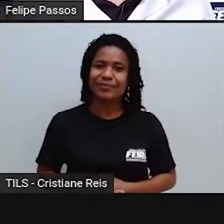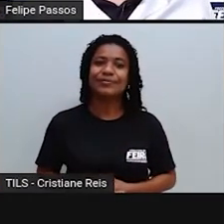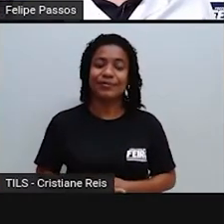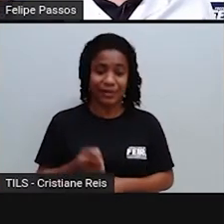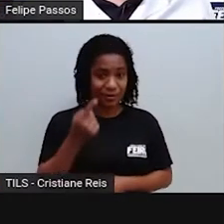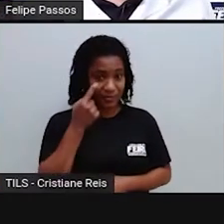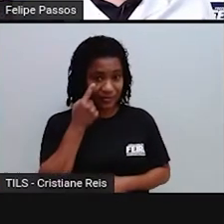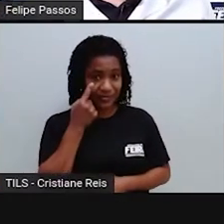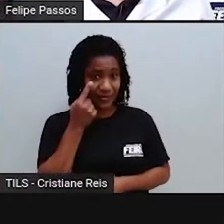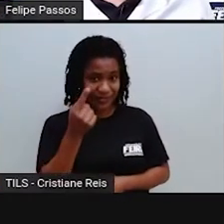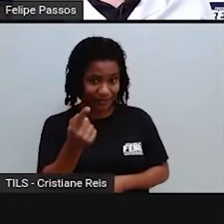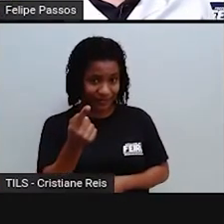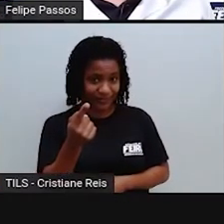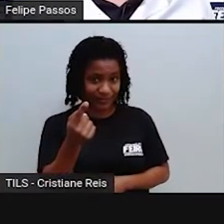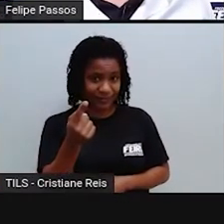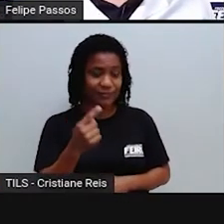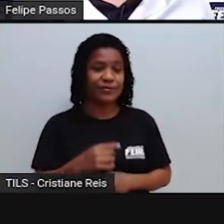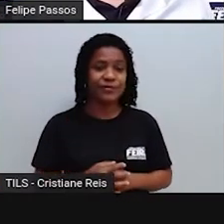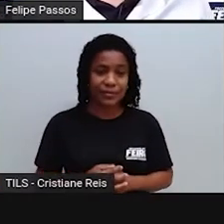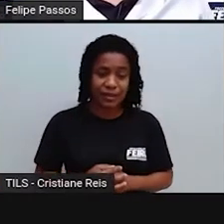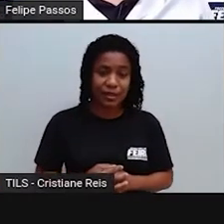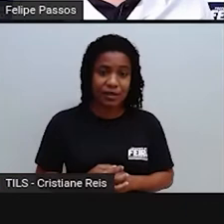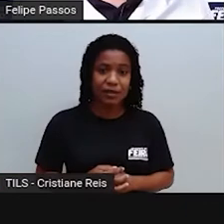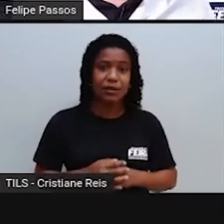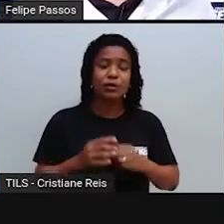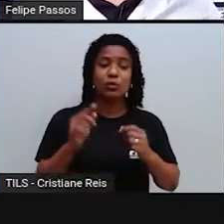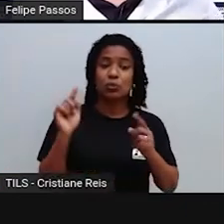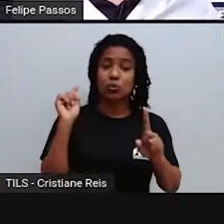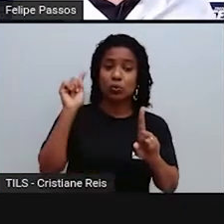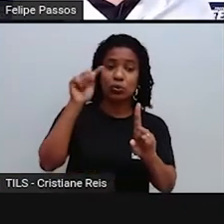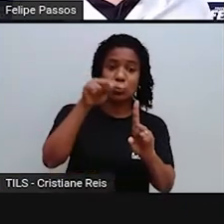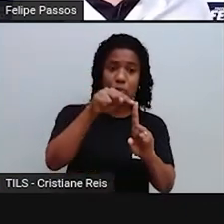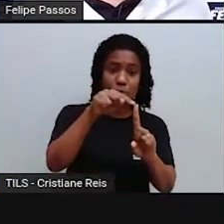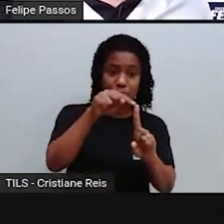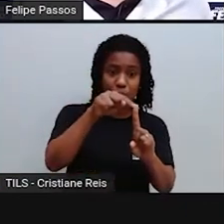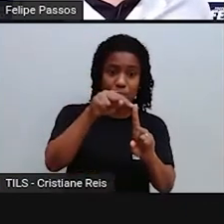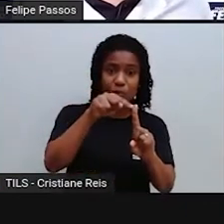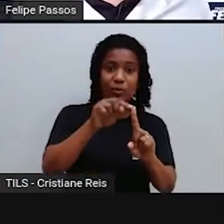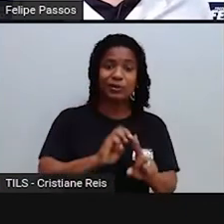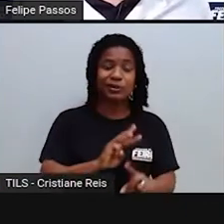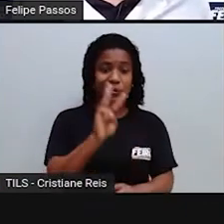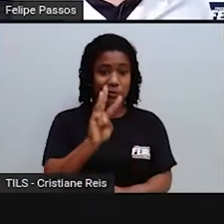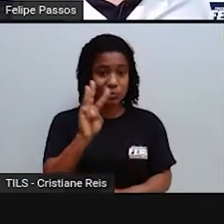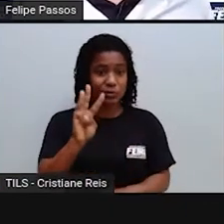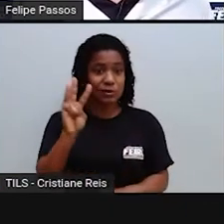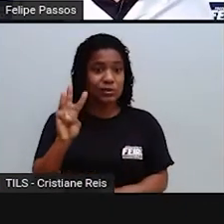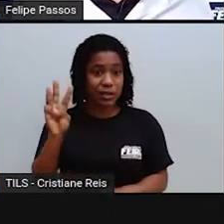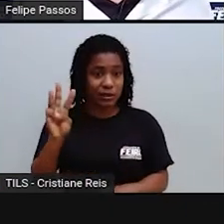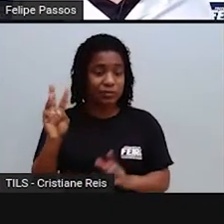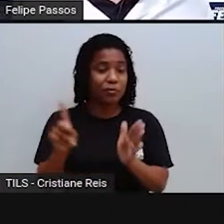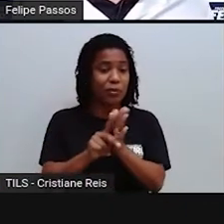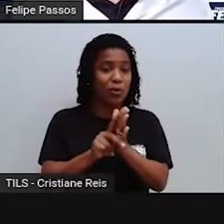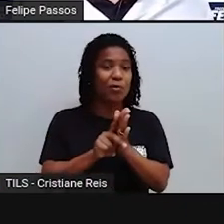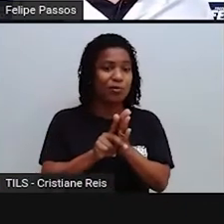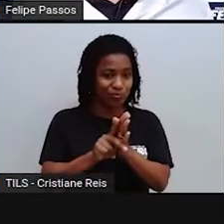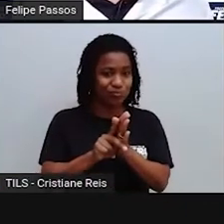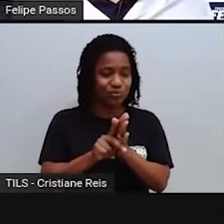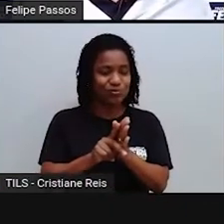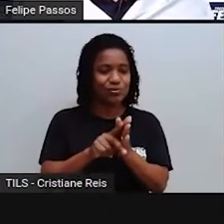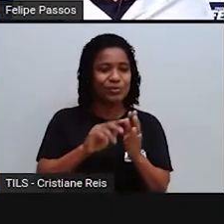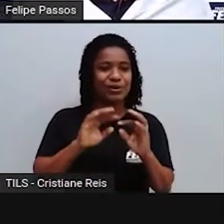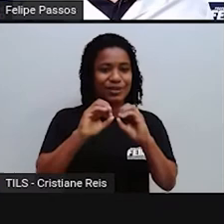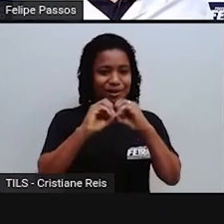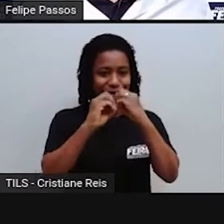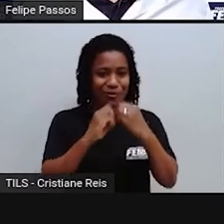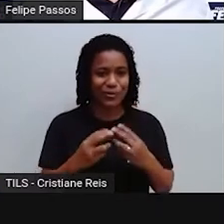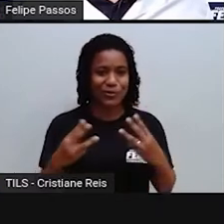imagens para a gente acompanhar esses objetivos e elas estão lá no site da ONU Brasil. E aí já fica uma dica para vocês, viu?